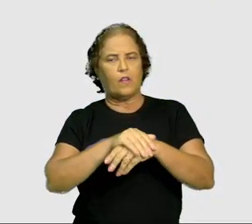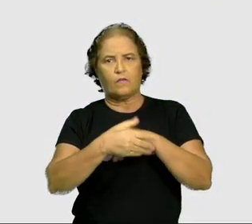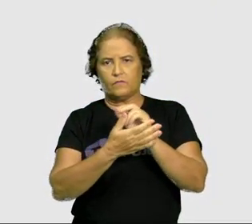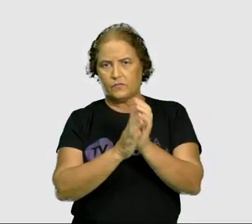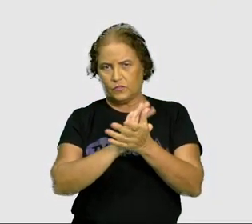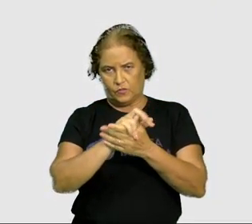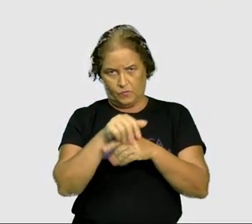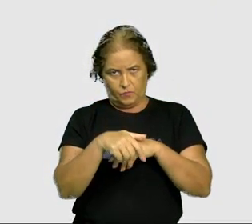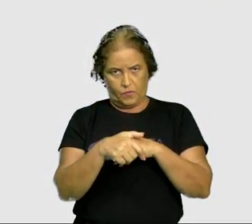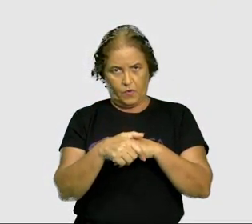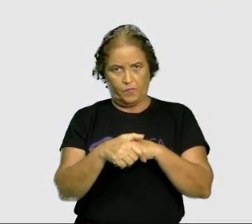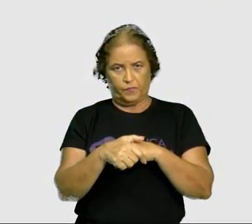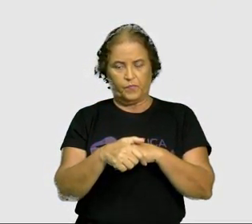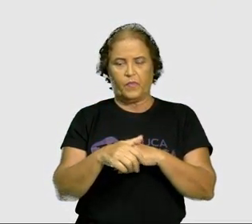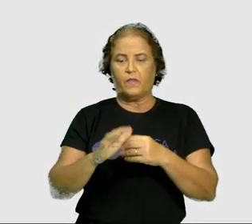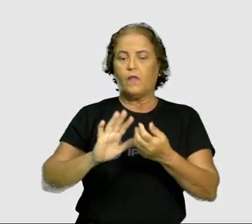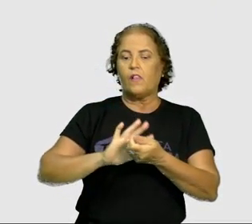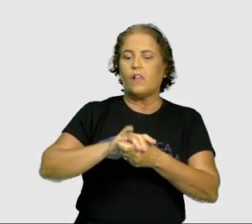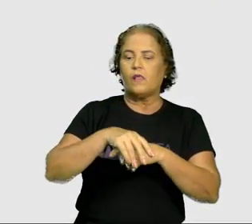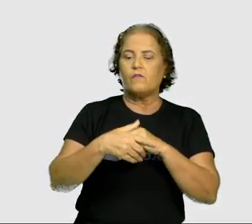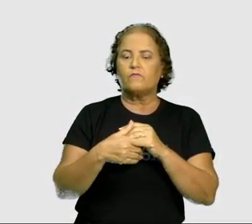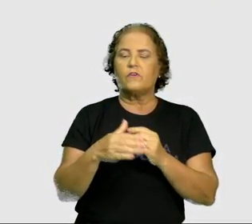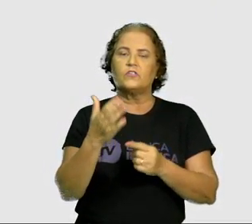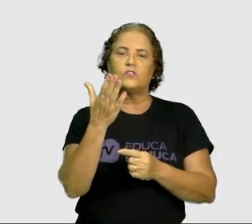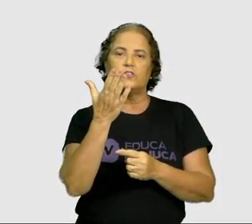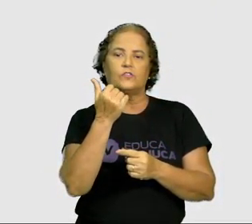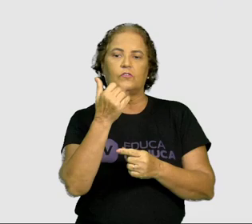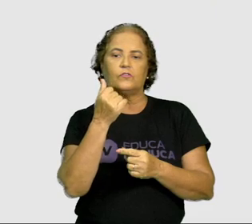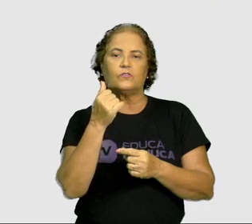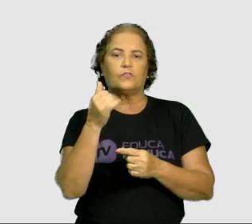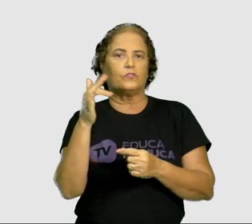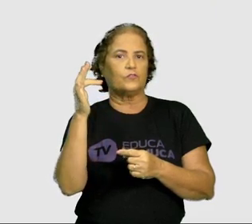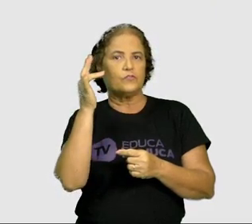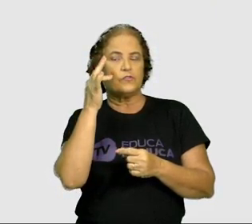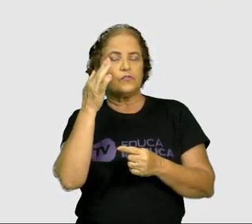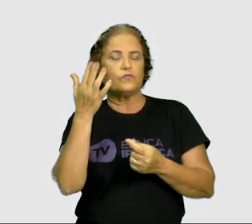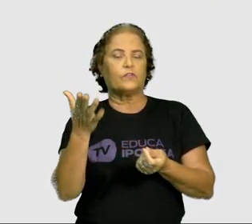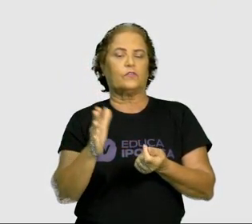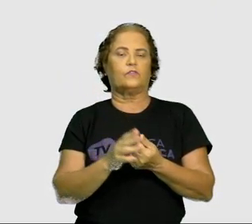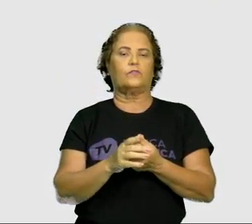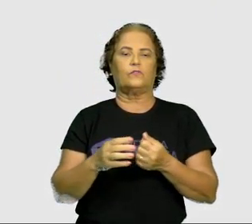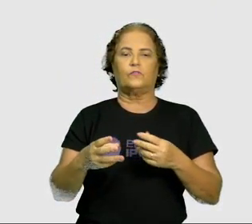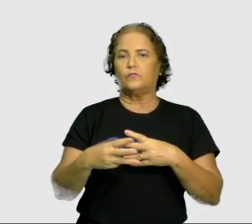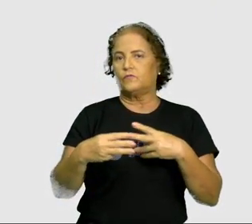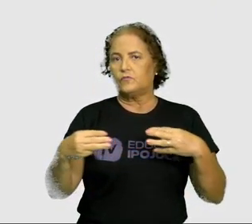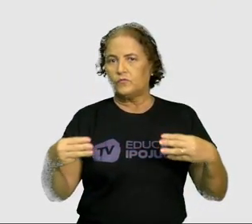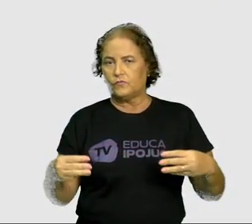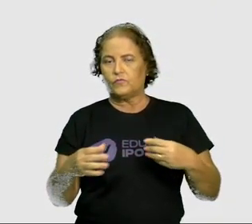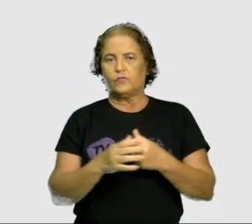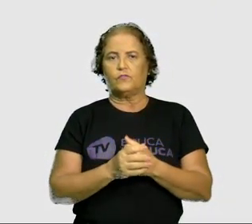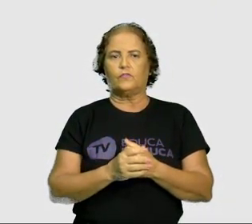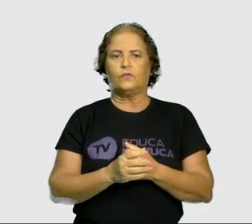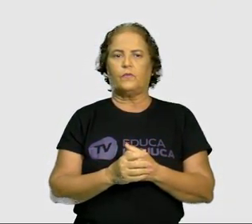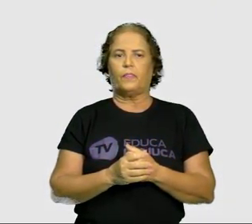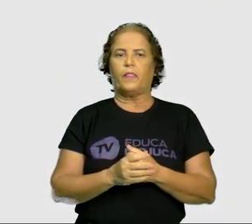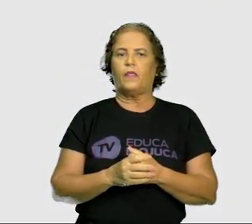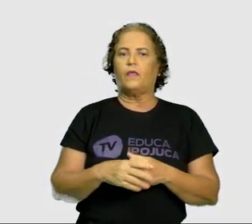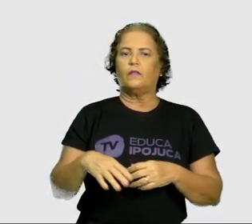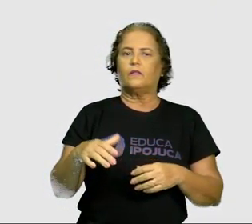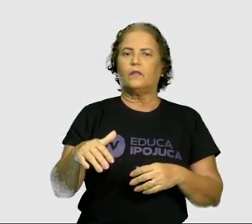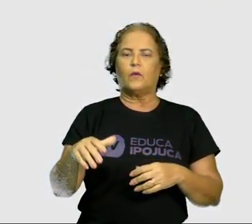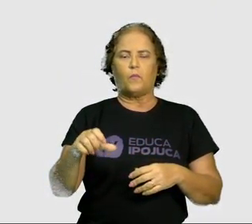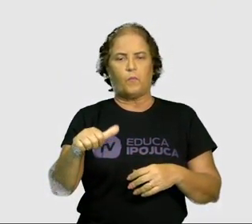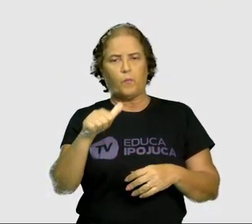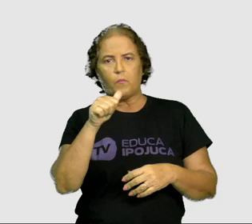alimentos, o preparo dos alimentos, das bebidas, principalmente dos sucos. Eu tenho que lavar